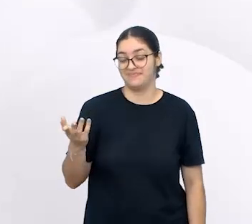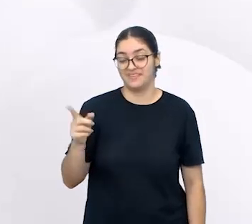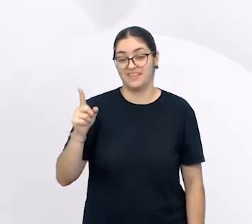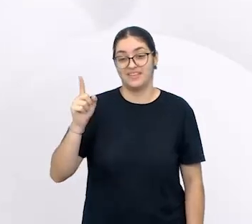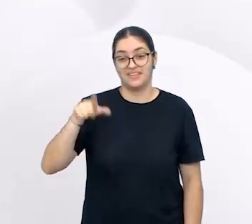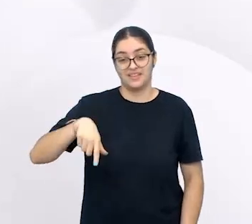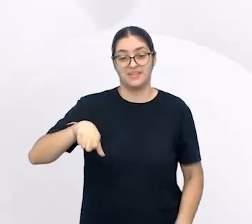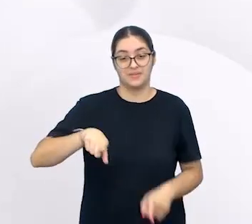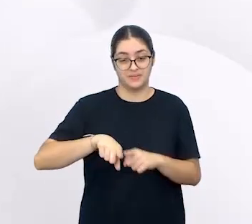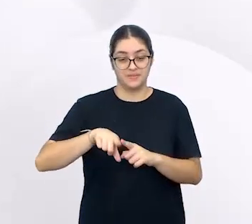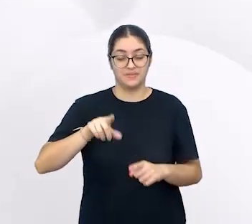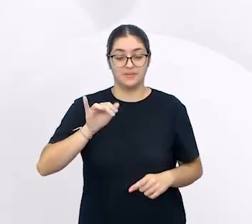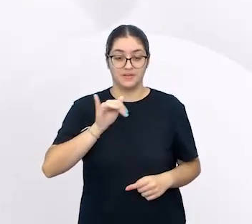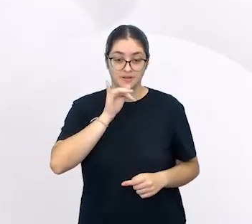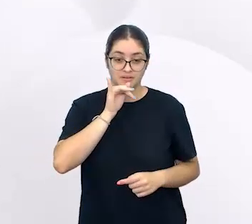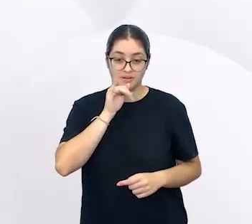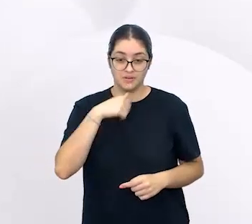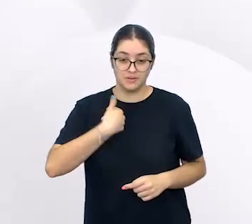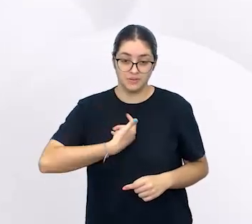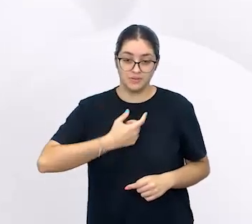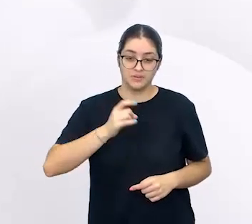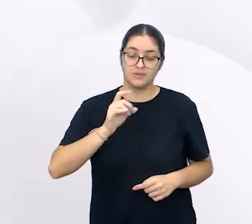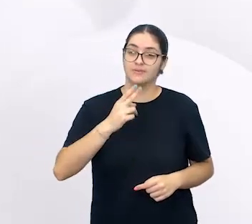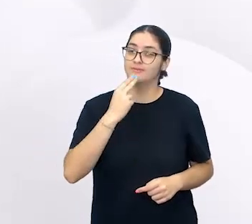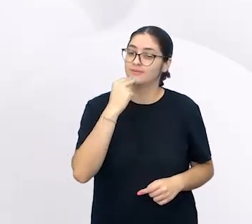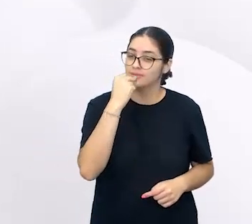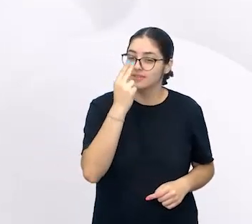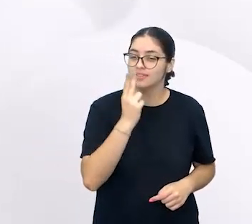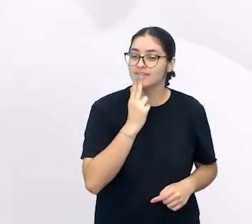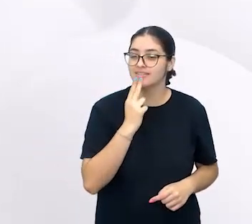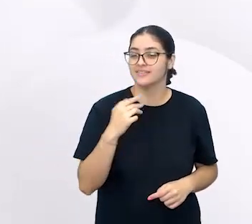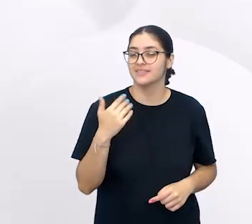isso da escolha também. Se a gente começasse só pelo chiclete,